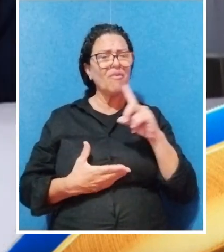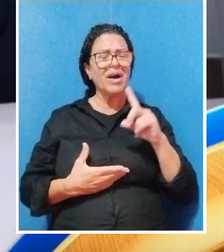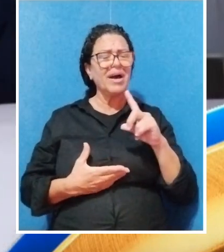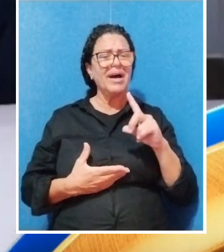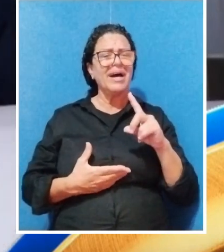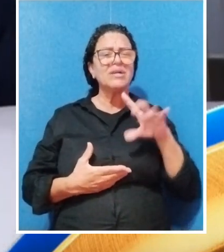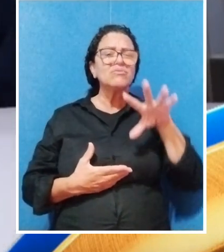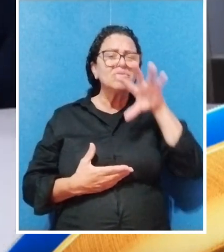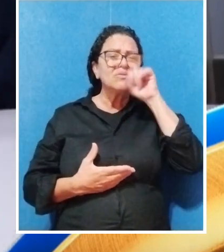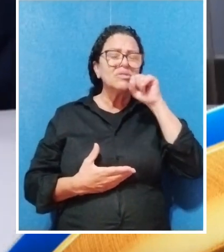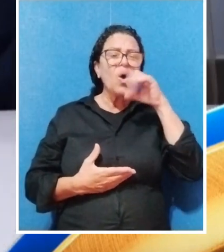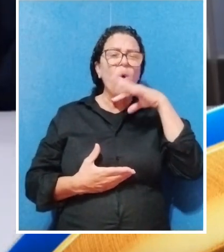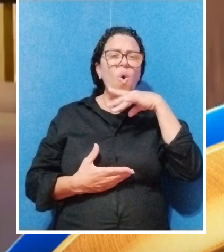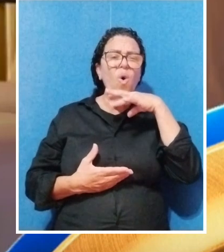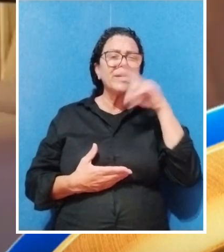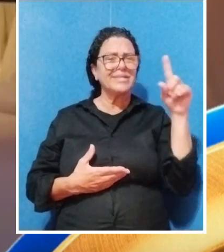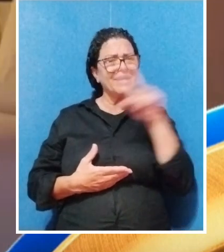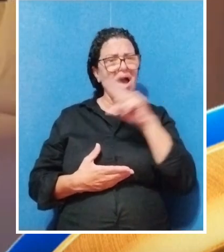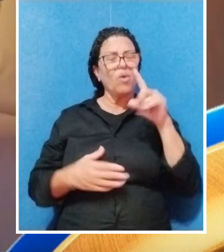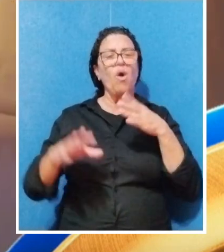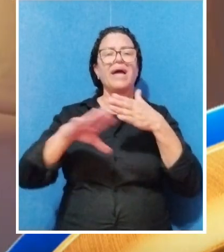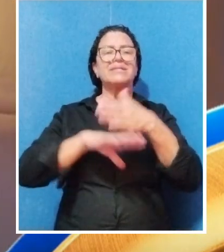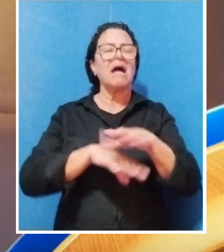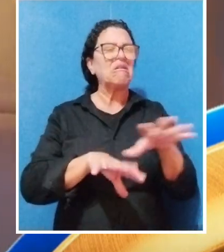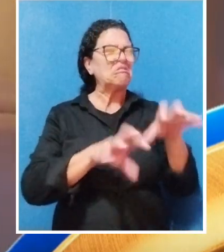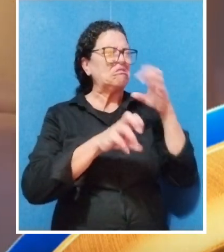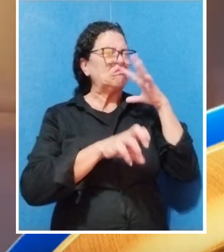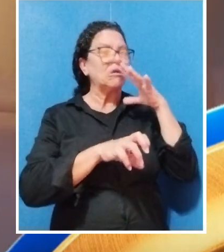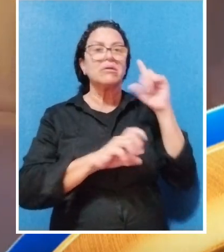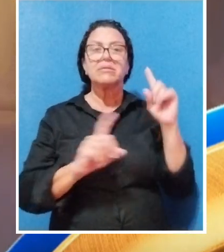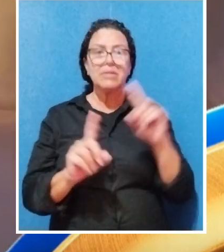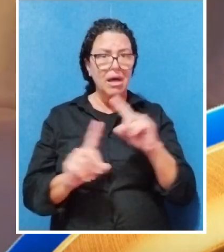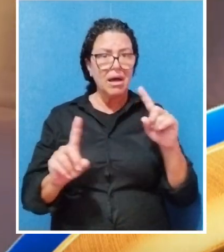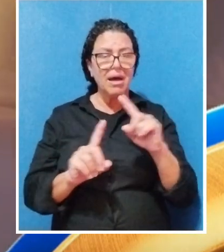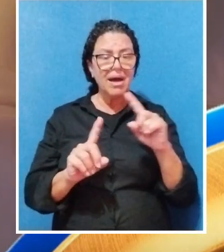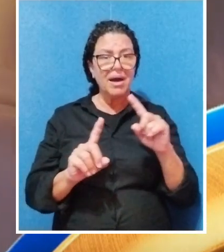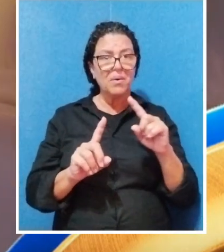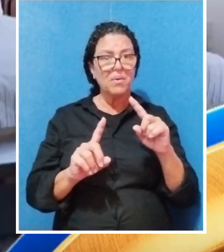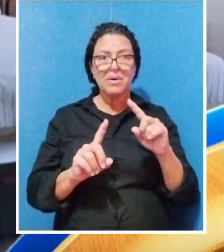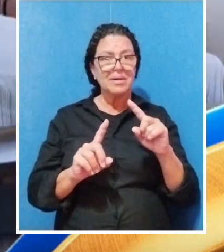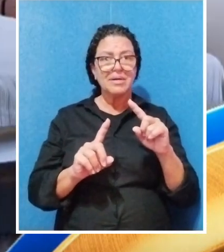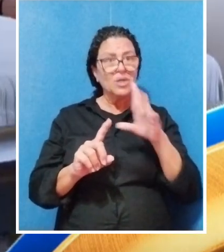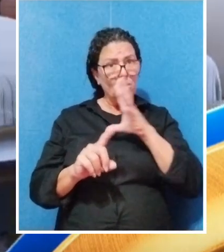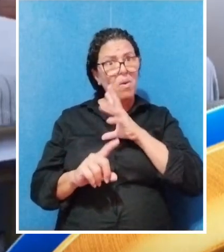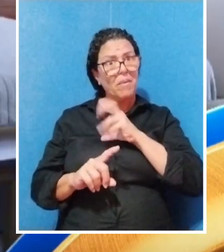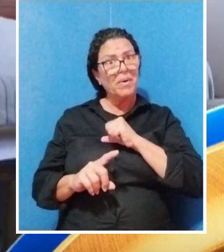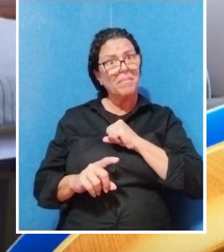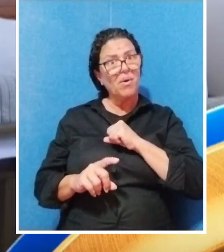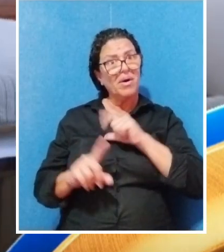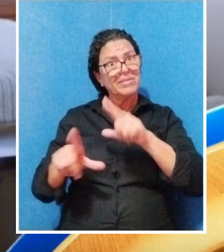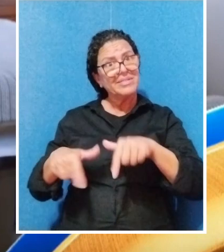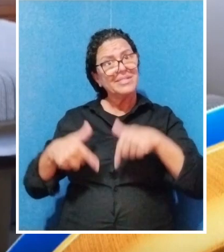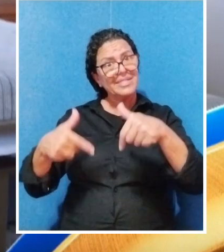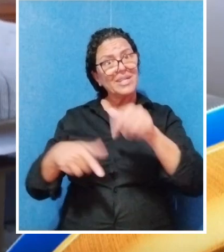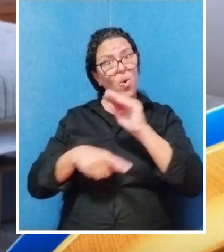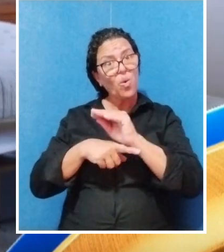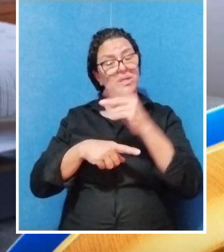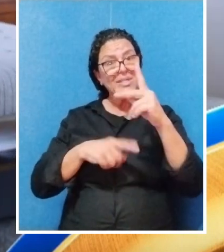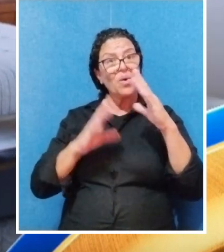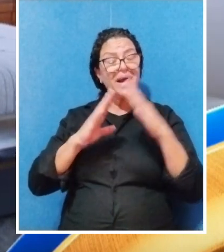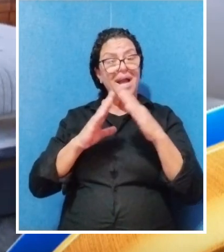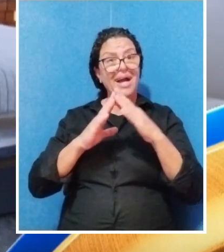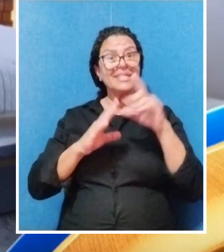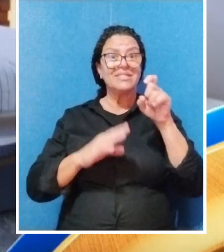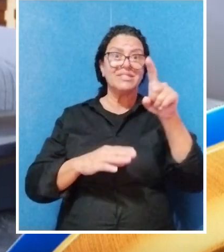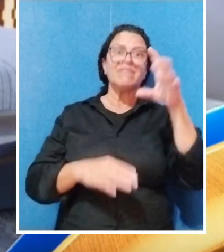se trata de ter lençóis com cheiro ruim quando você entra no quarto. Isso também não é um ato de amor? Por exemplo,